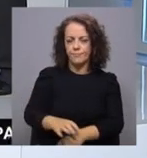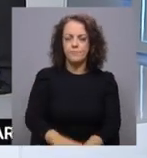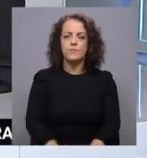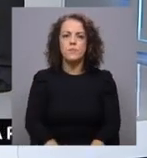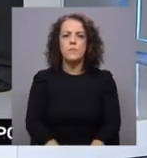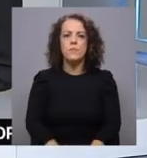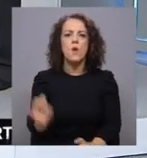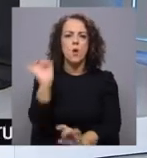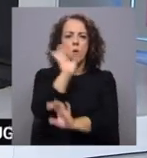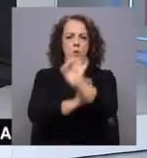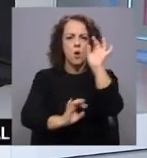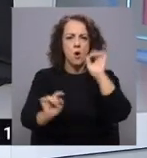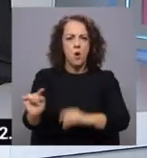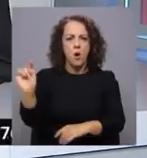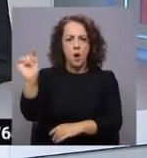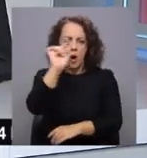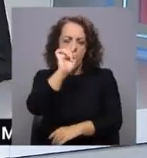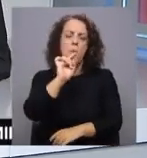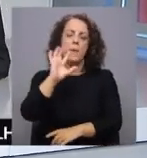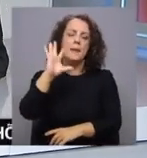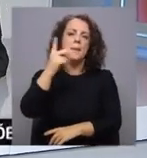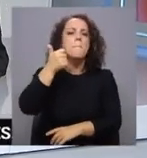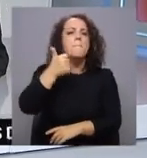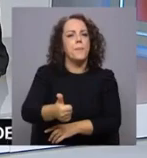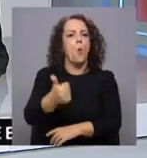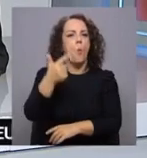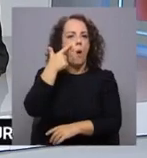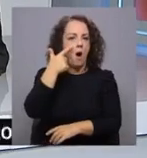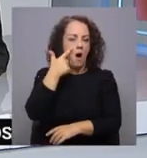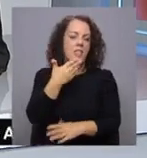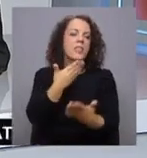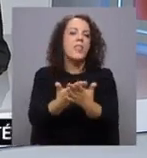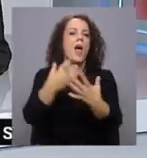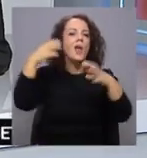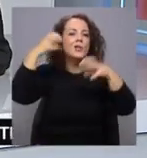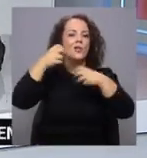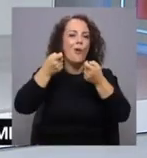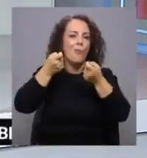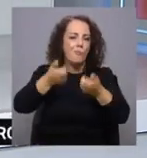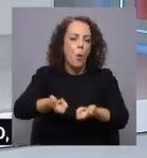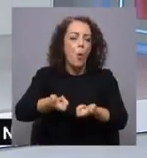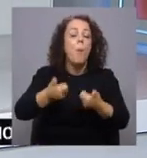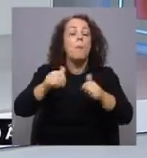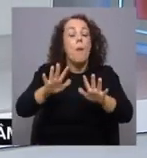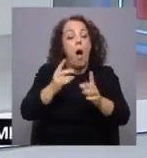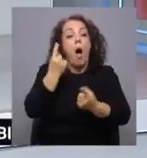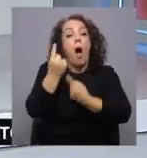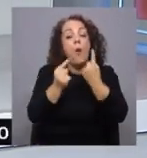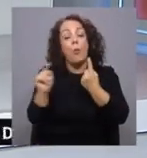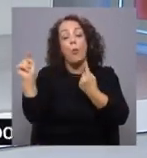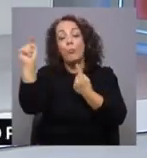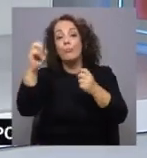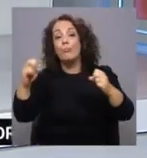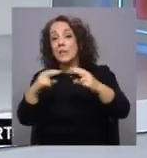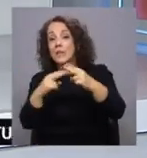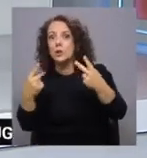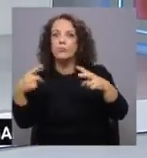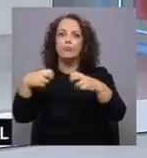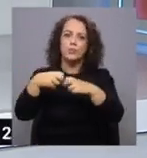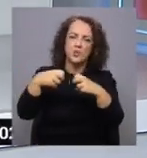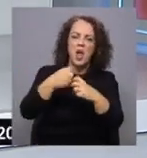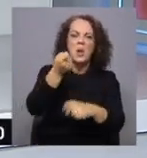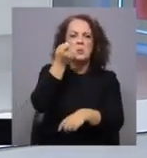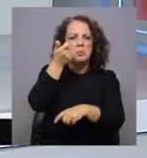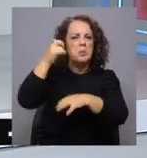continente europeu vamos ter o predomínio do anticiclone, portanto pouca precipitação apesar das exceções de, por exemplo, Paris, Bruxelas com alguns